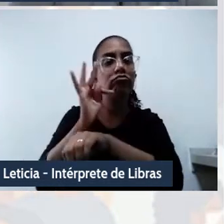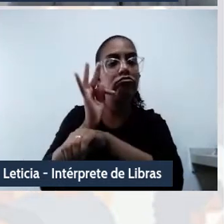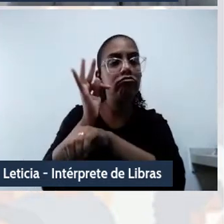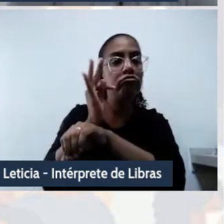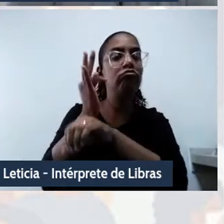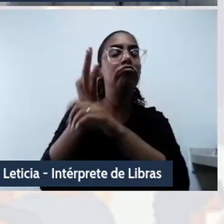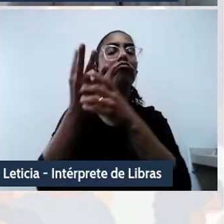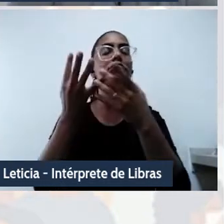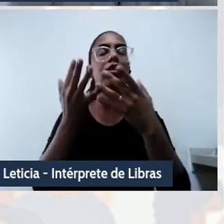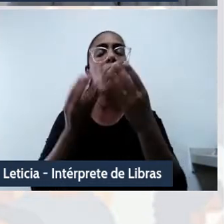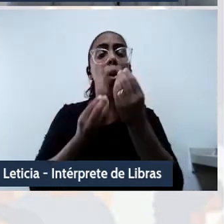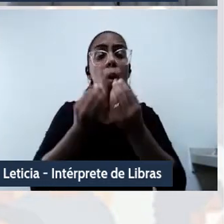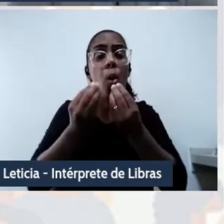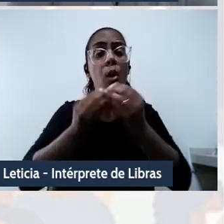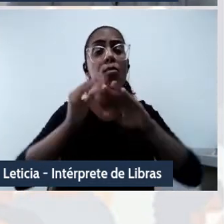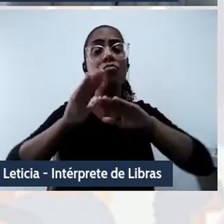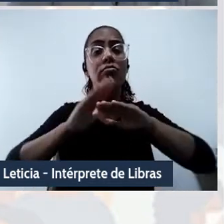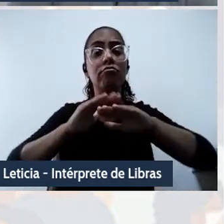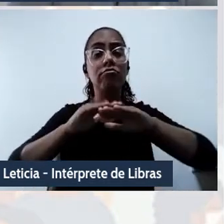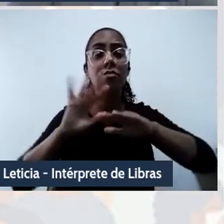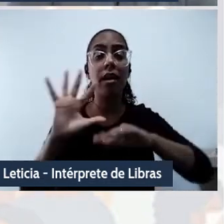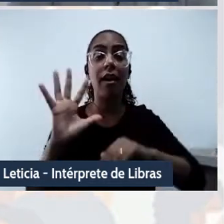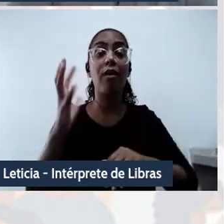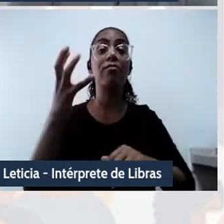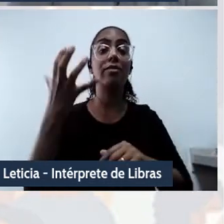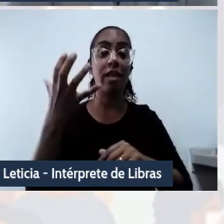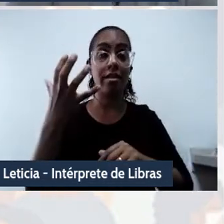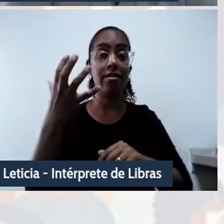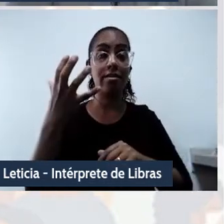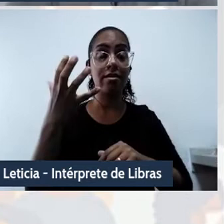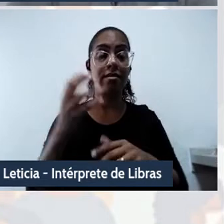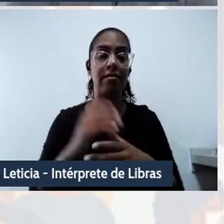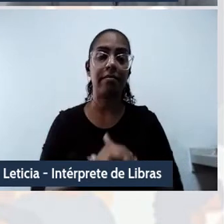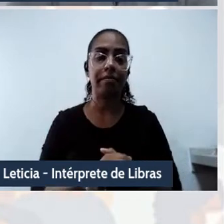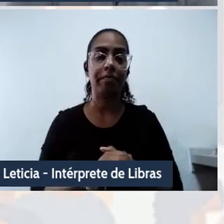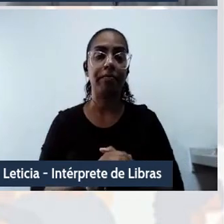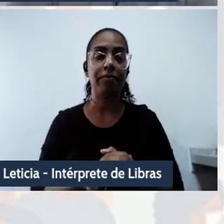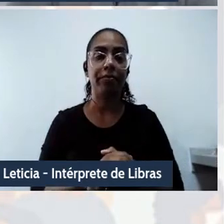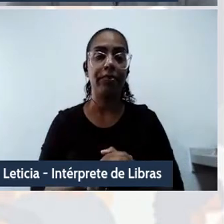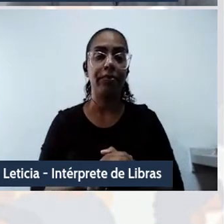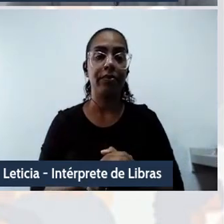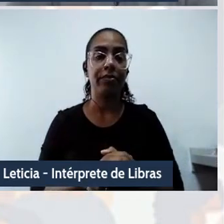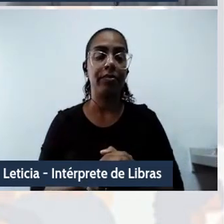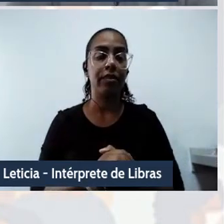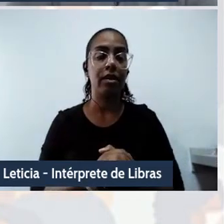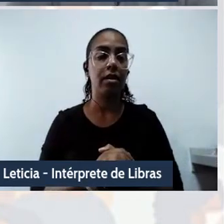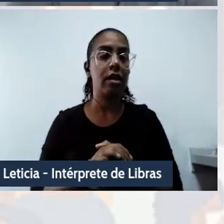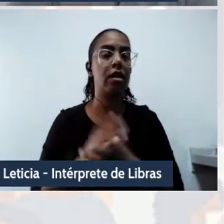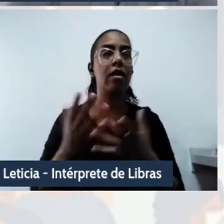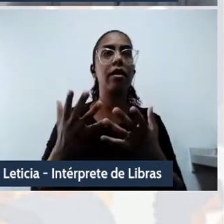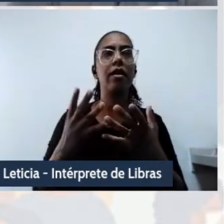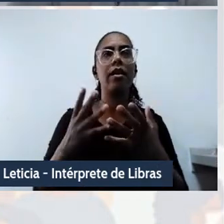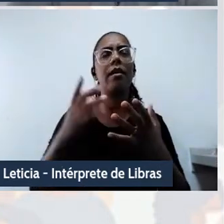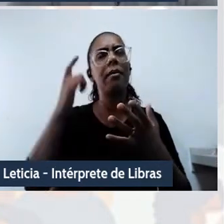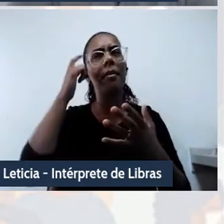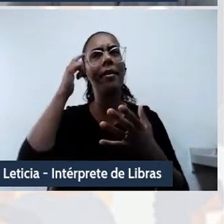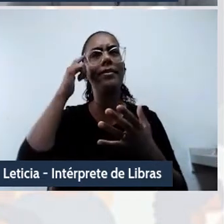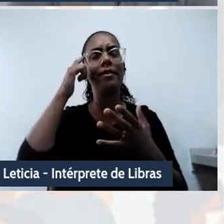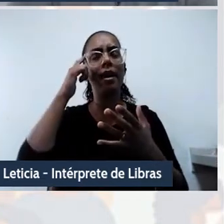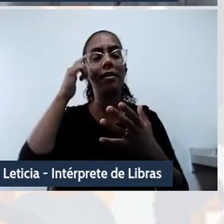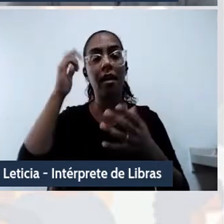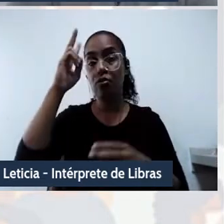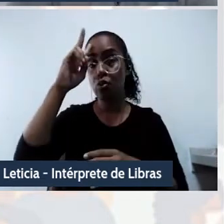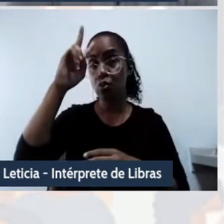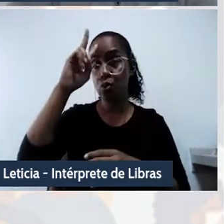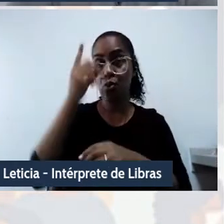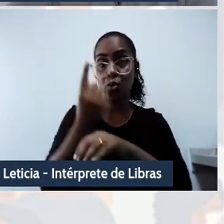tecnologização não constituem um devir, constituem somente a história do capitalismo que impede